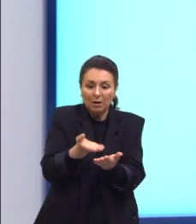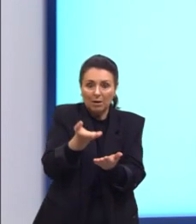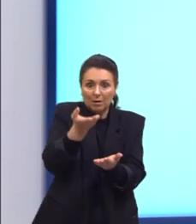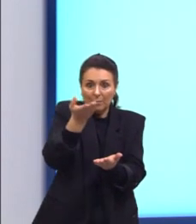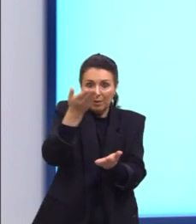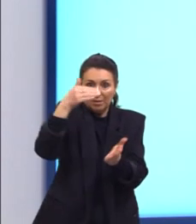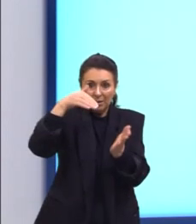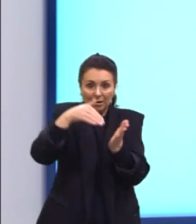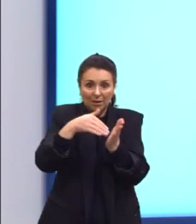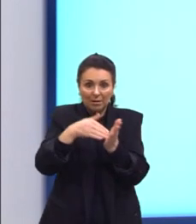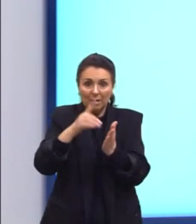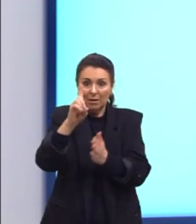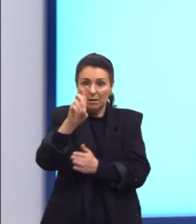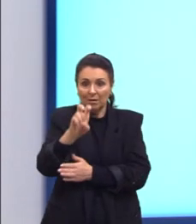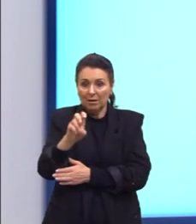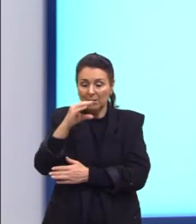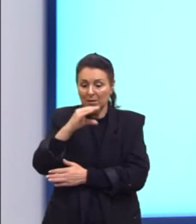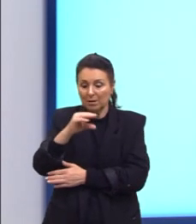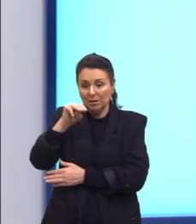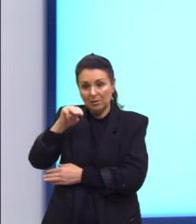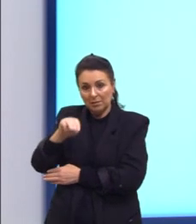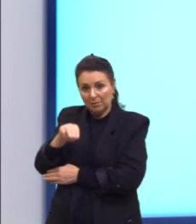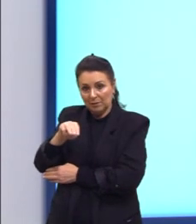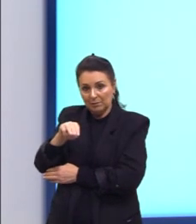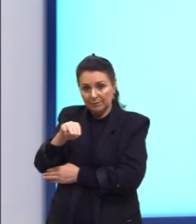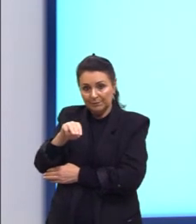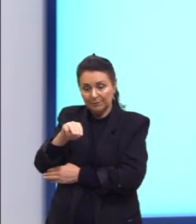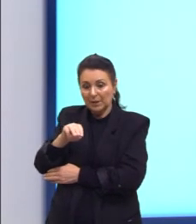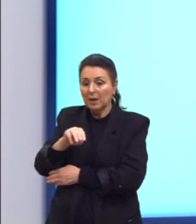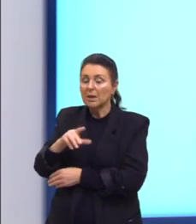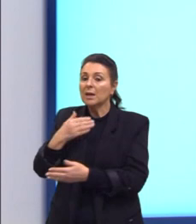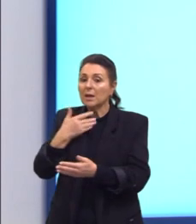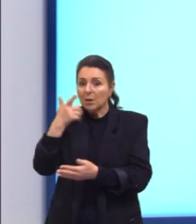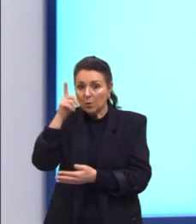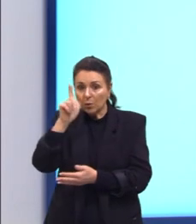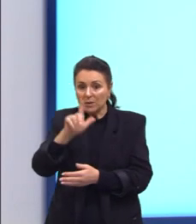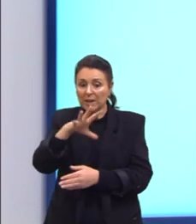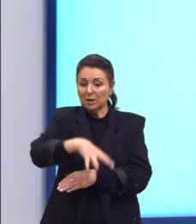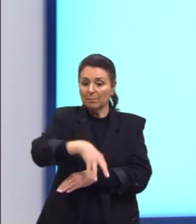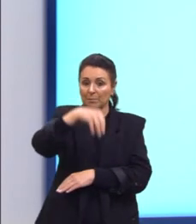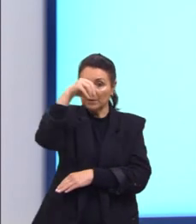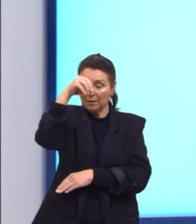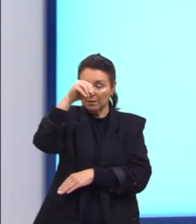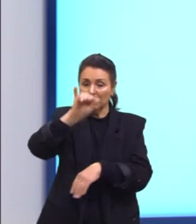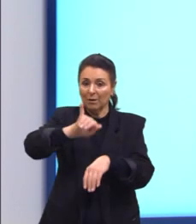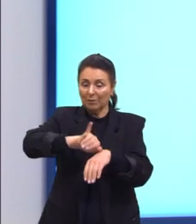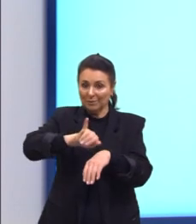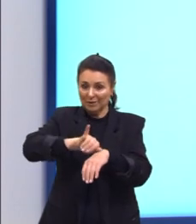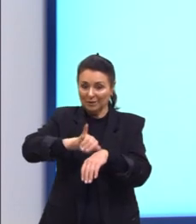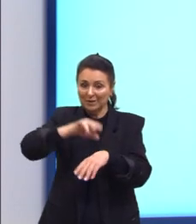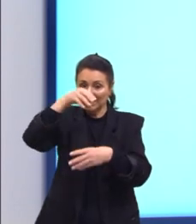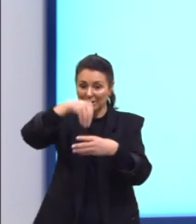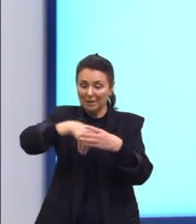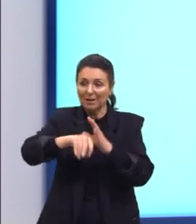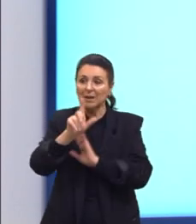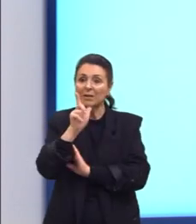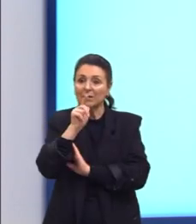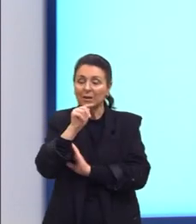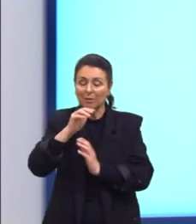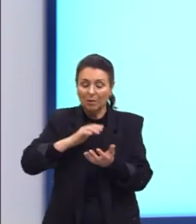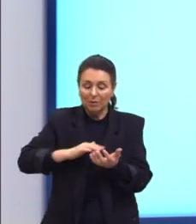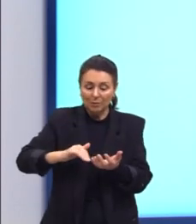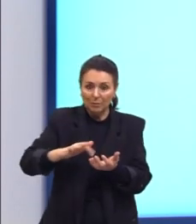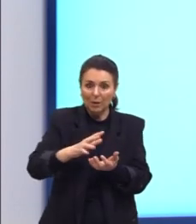chegar em pelo menos 15 centímetros. Aí, então, a gente consegue remover o objeto. Então, vamos calcular